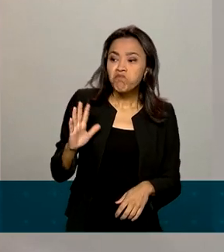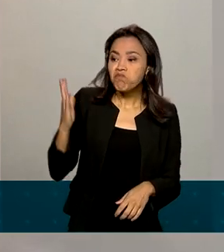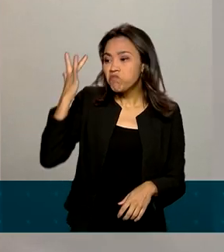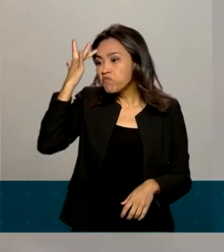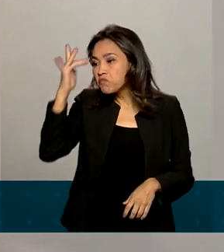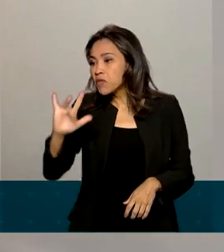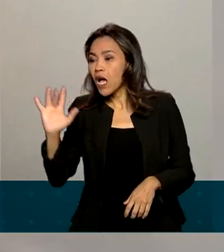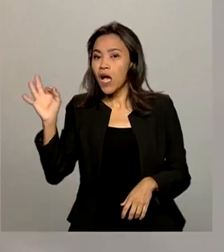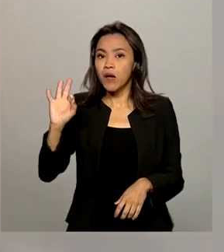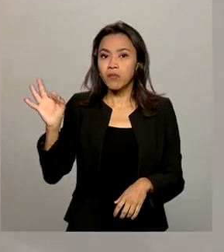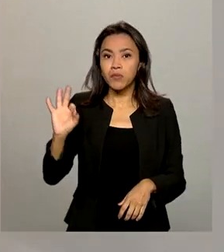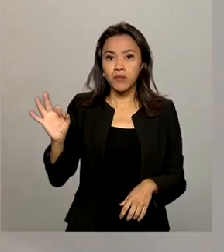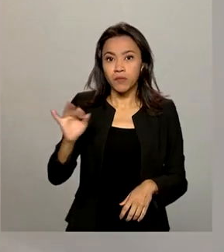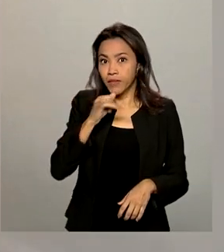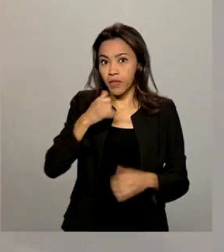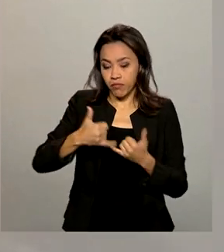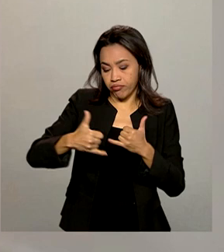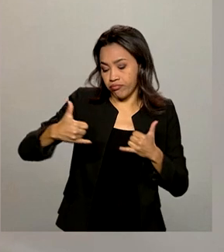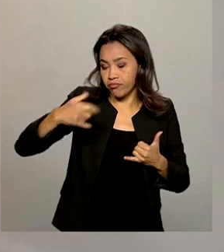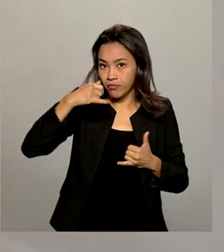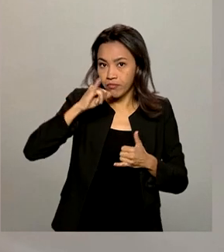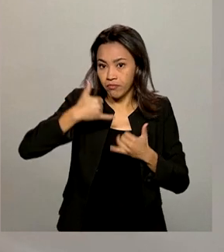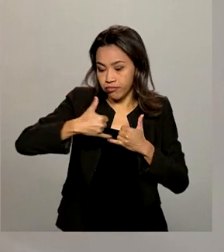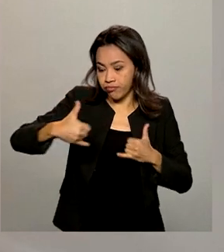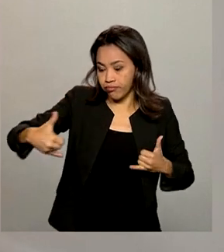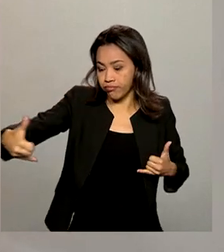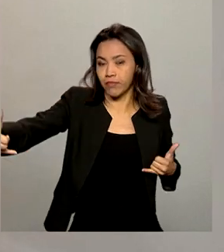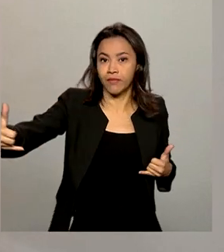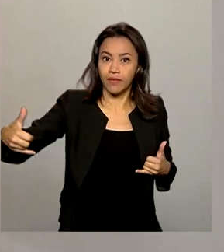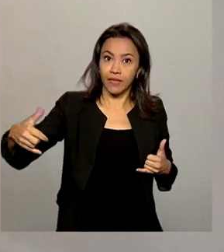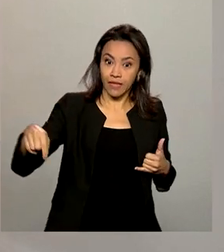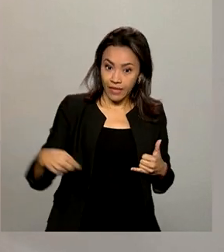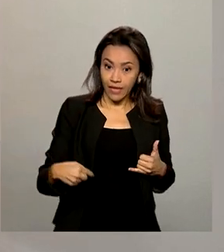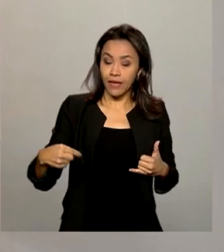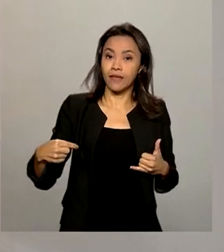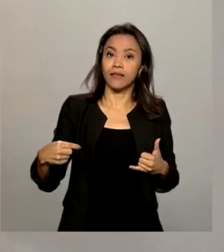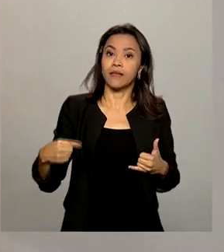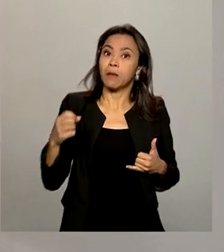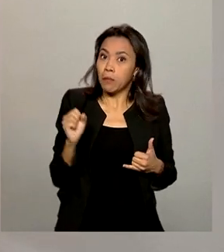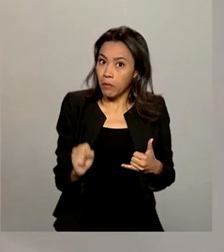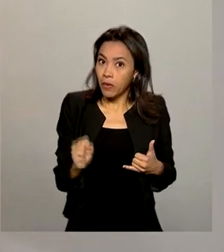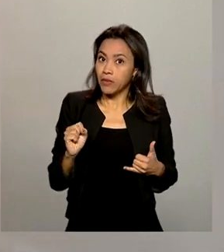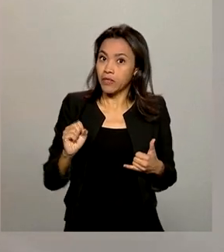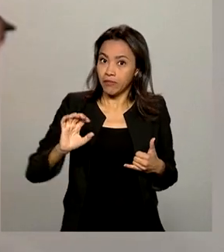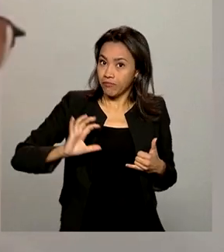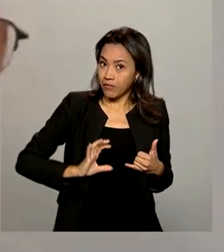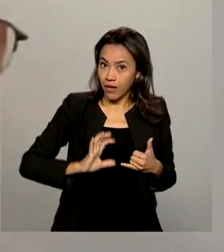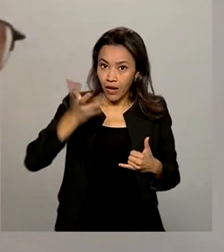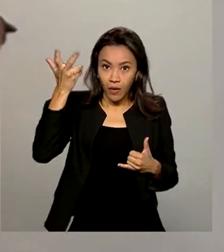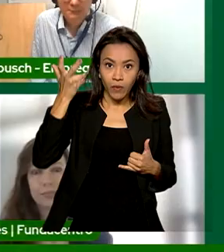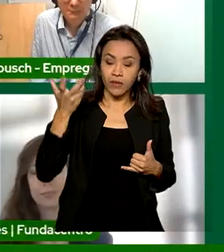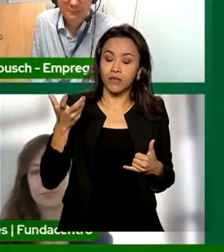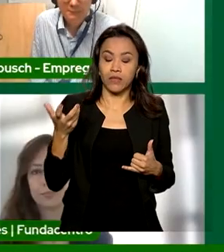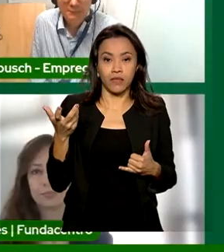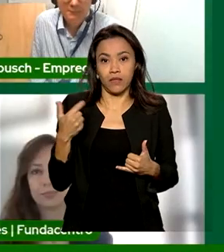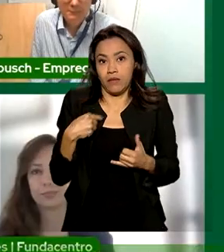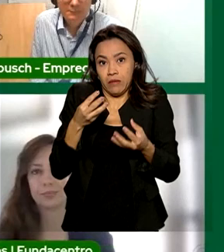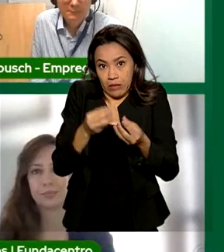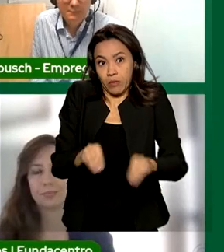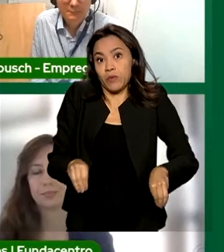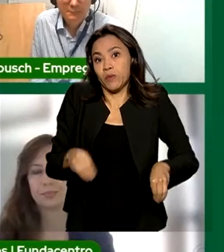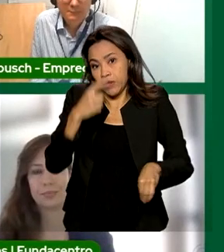cor. Por exemplo, energia elétrica. E ela pode vir no segundo tirar uma vida no trabalhador ou deixar uma grande sequela. Os